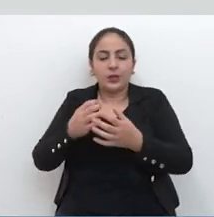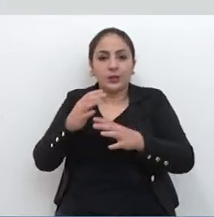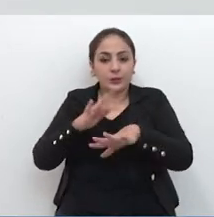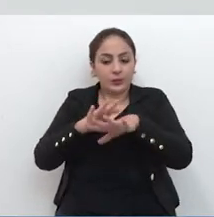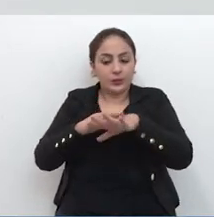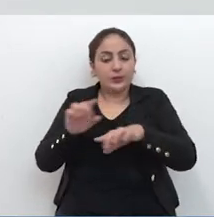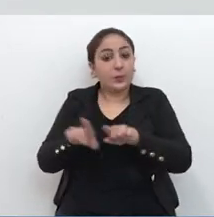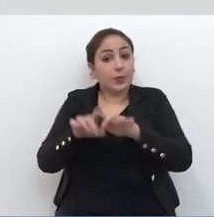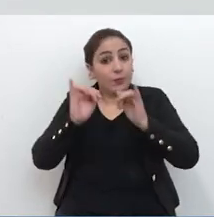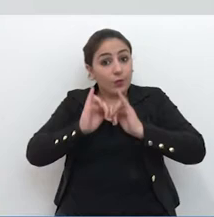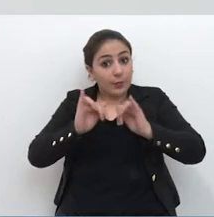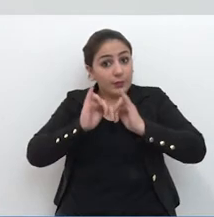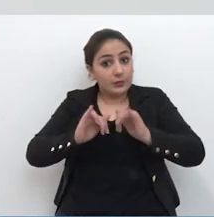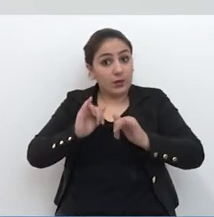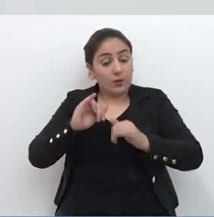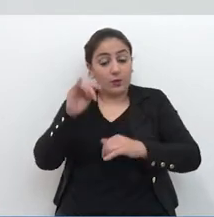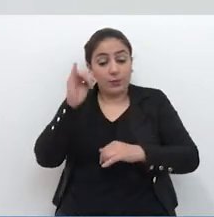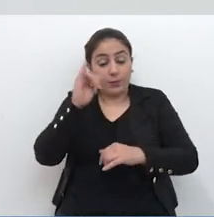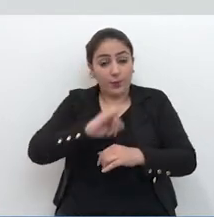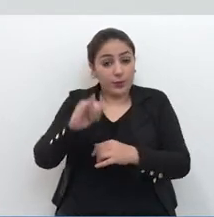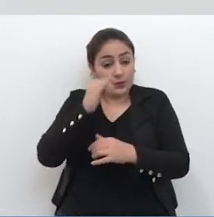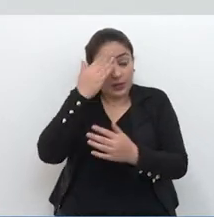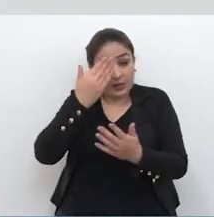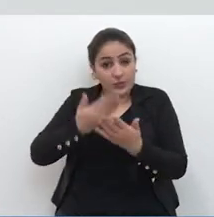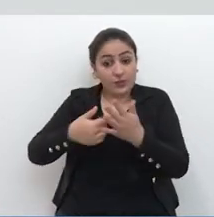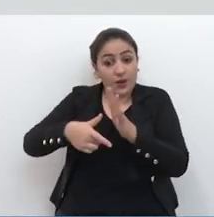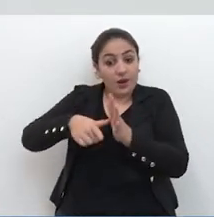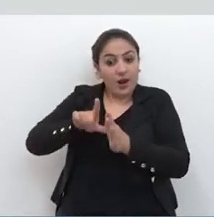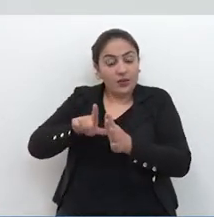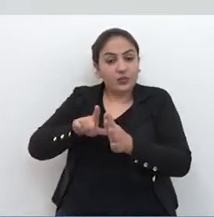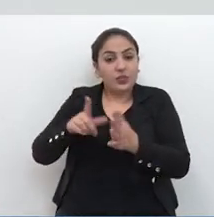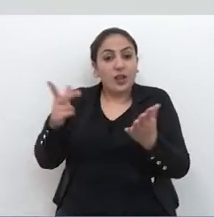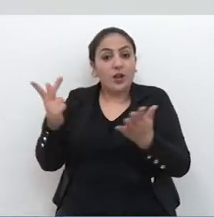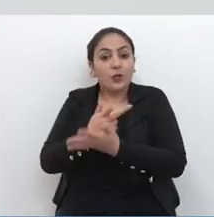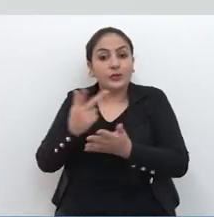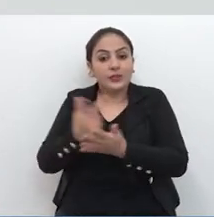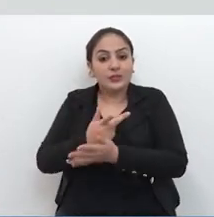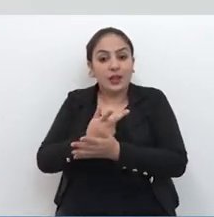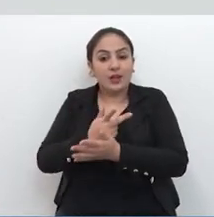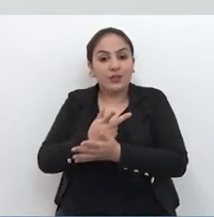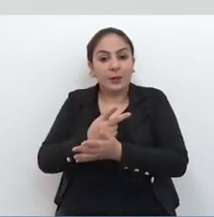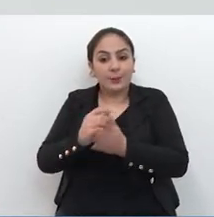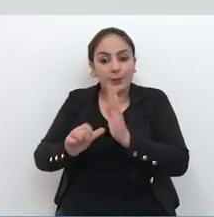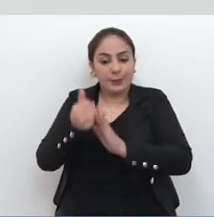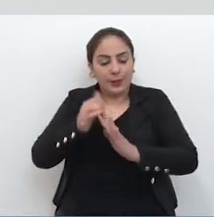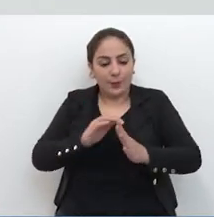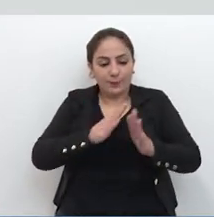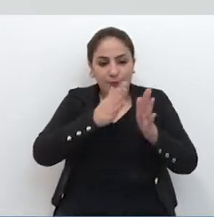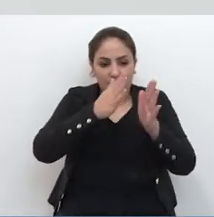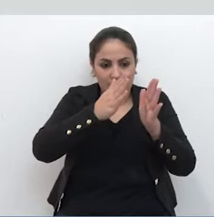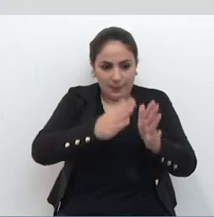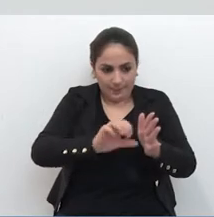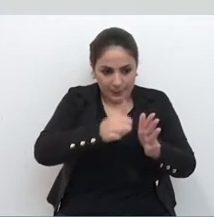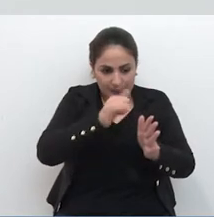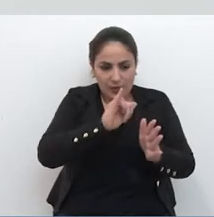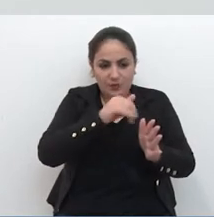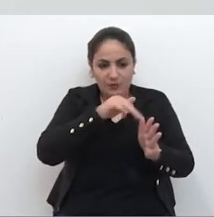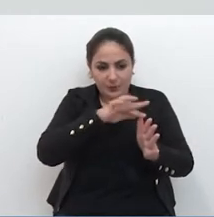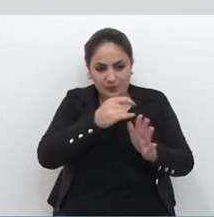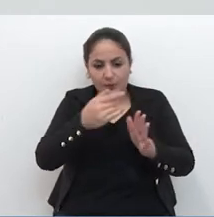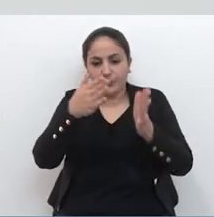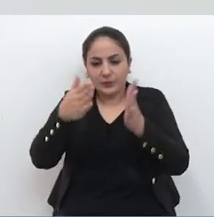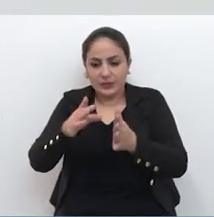E uma informação muito importante, que antes se acreditava, que a doença era compartimentada, ela tinha fases,